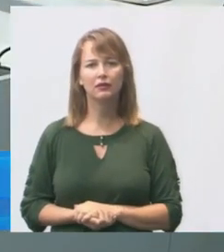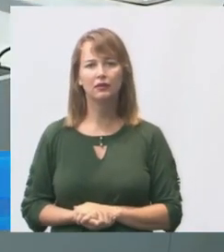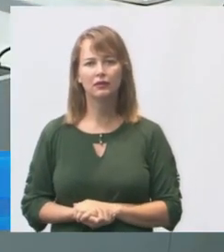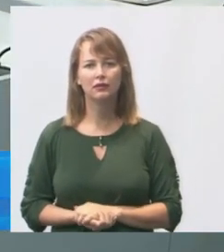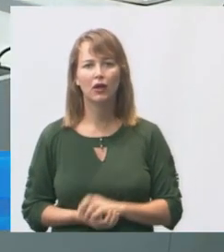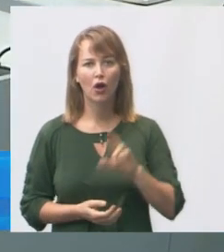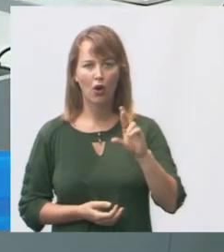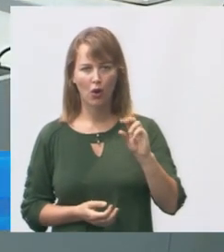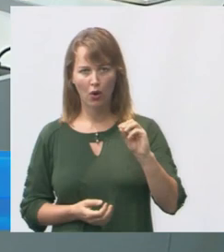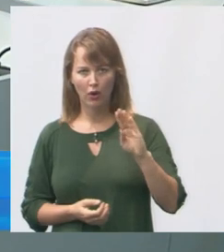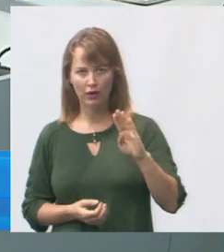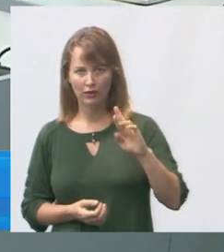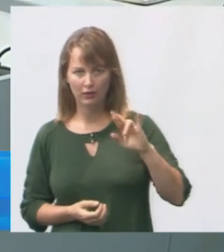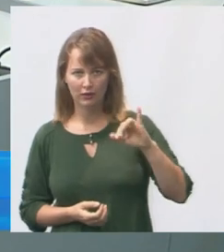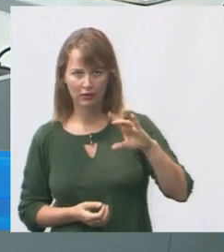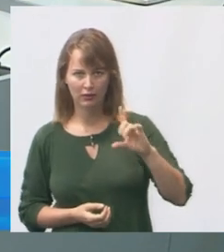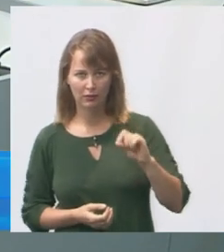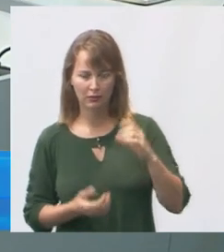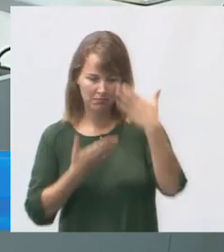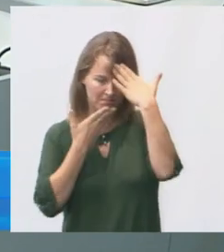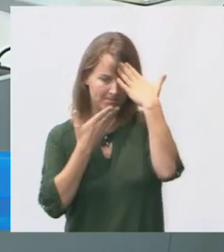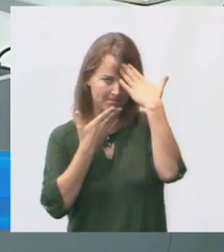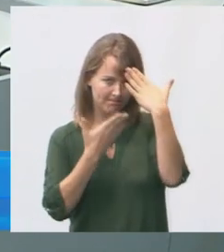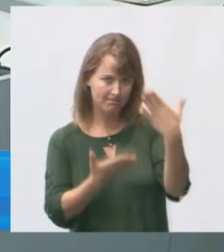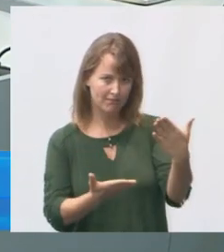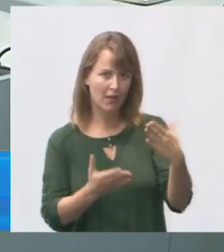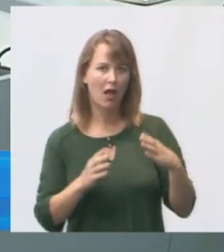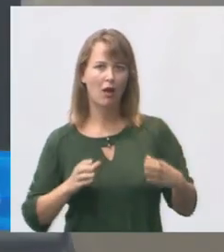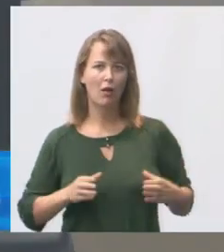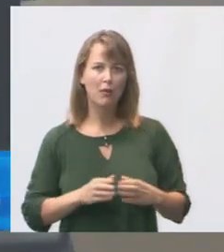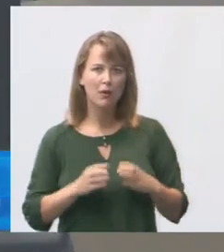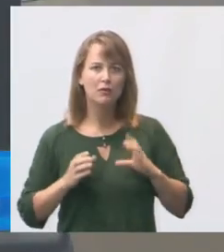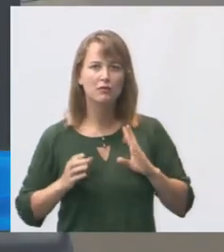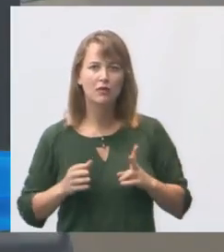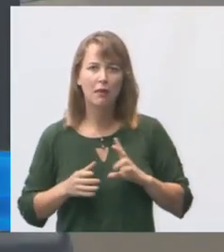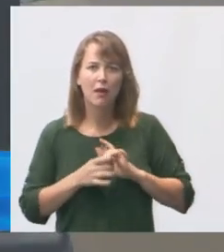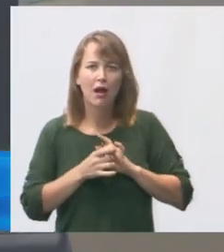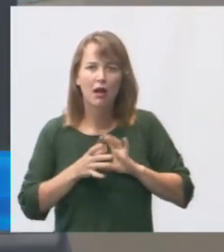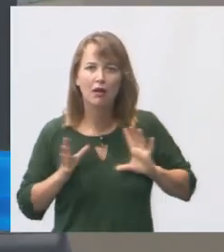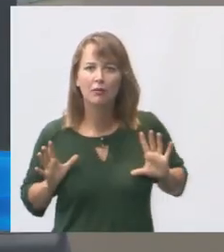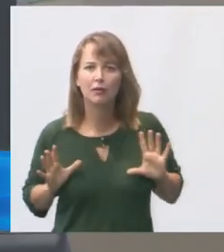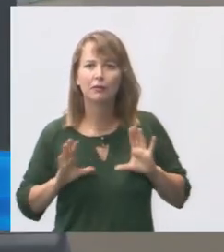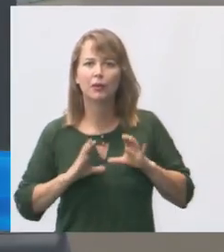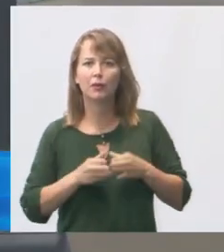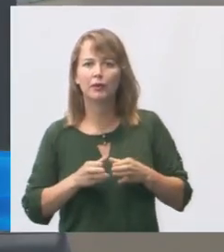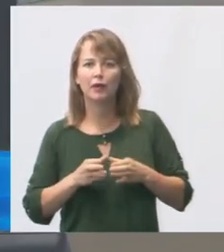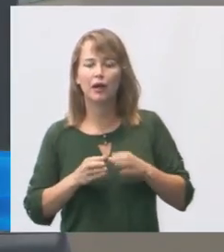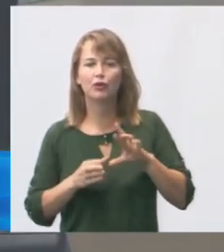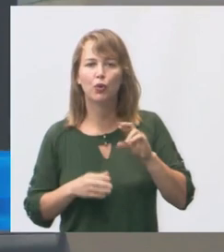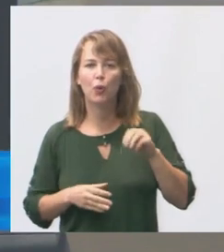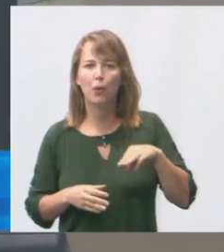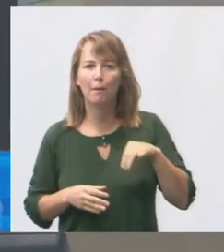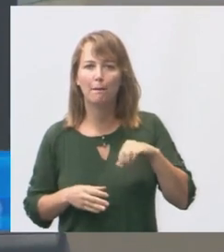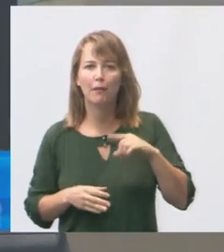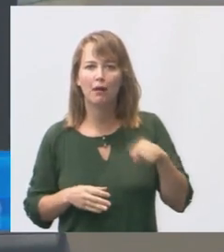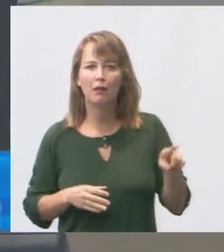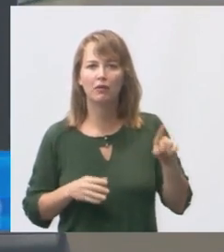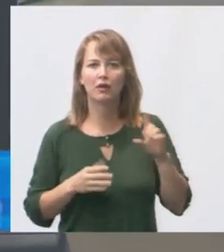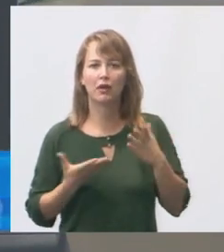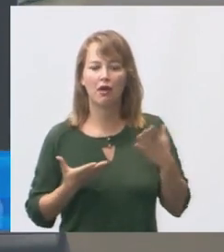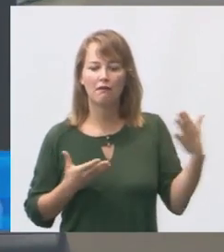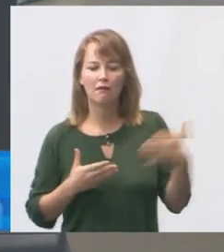Rodrigo, muito obrigado pela sua presença. A comissão está sempre à disposição da comunidade do Romão. Quando vocês quiserem se manifestar sobre qualquer tema